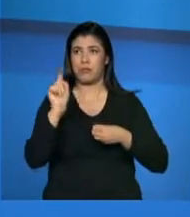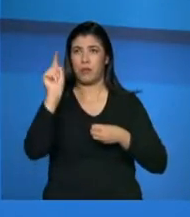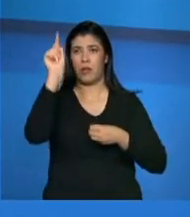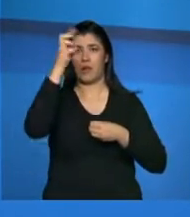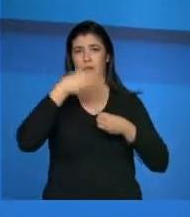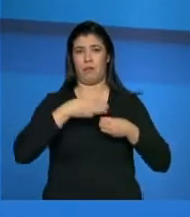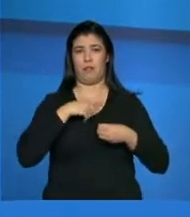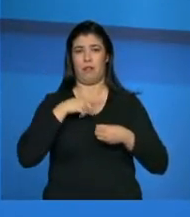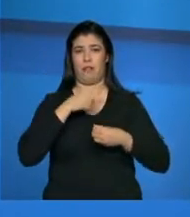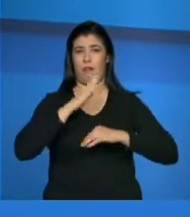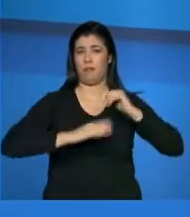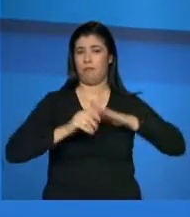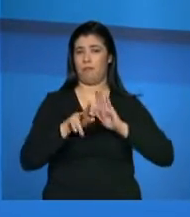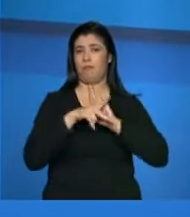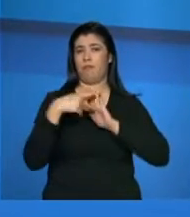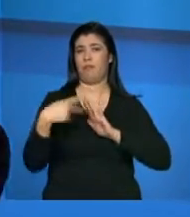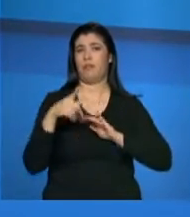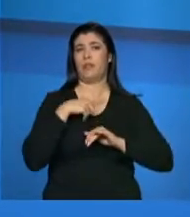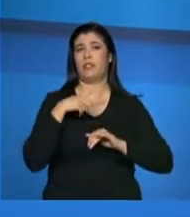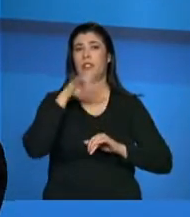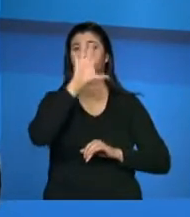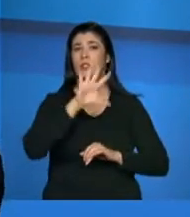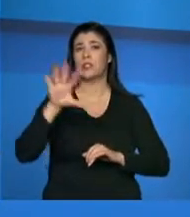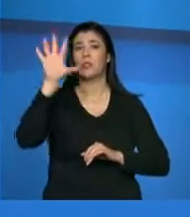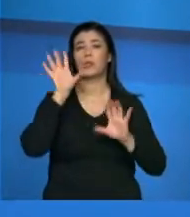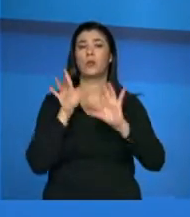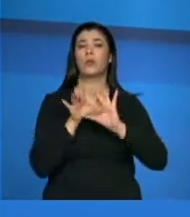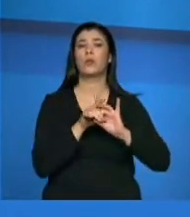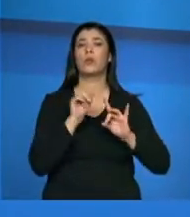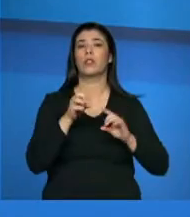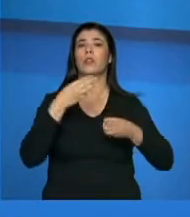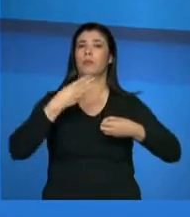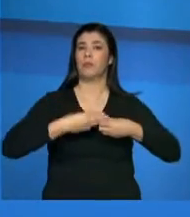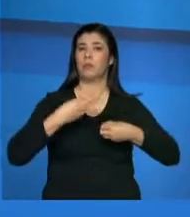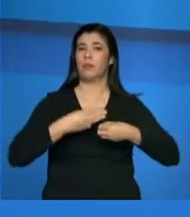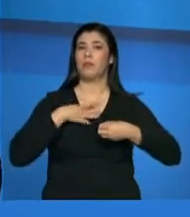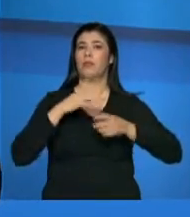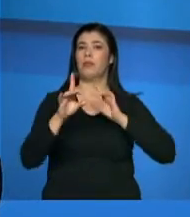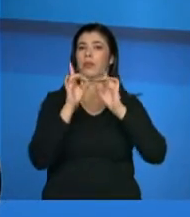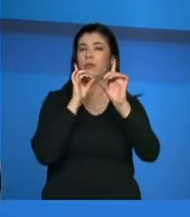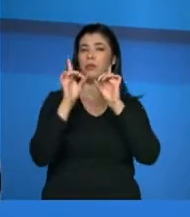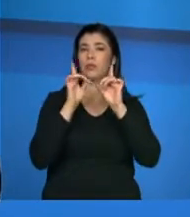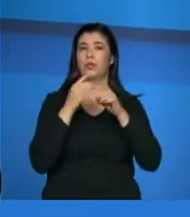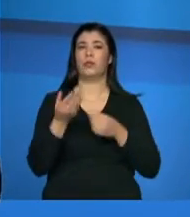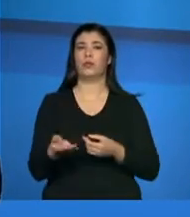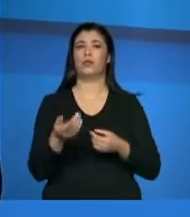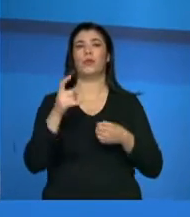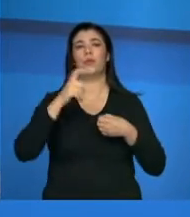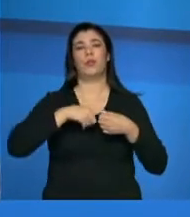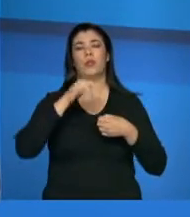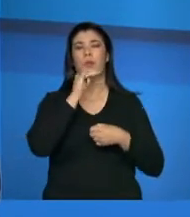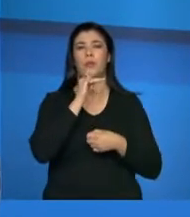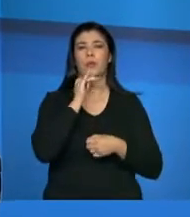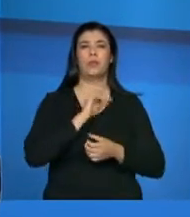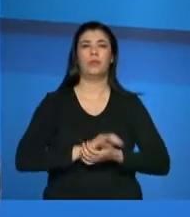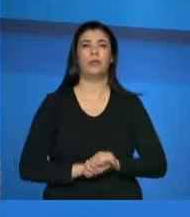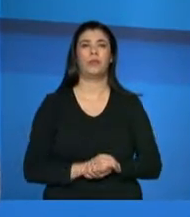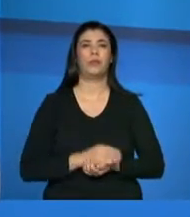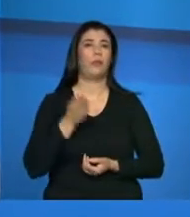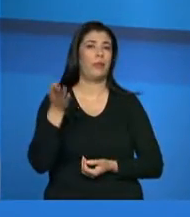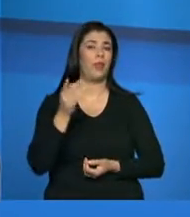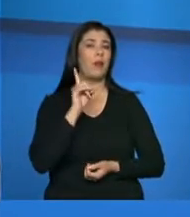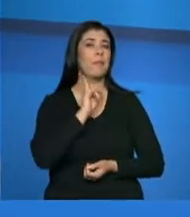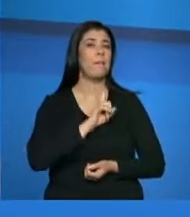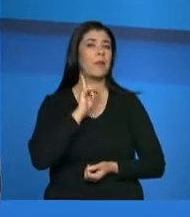iniciativas. E na sua SPFERA, eles vão estar dialogando com esses parceiros, né? Nós podemos estar, por exemplo, no Estado de Minas